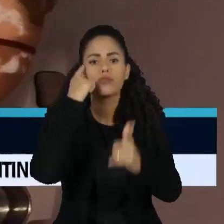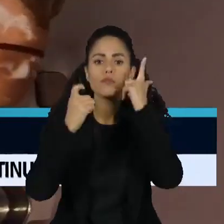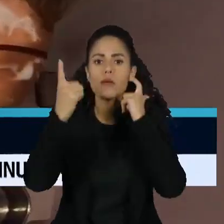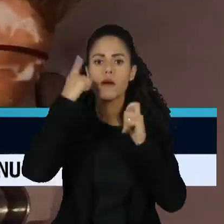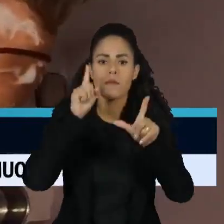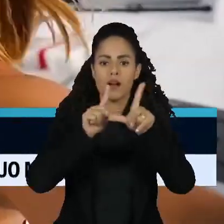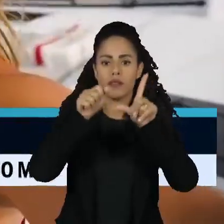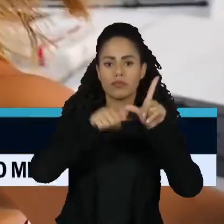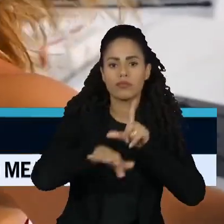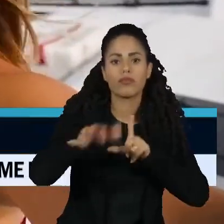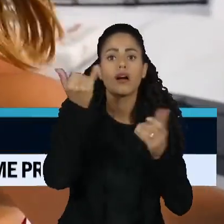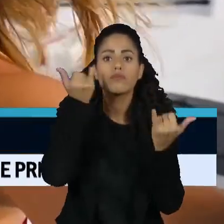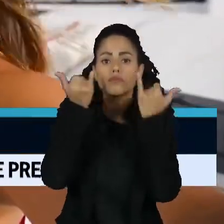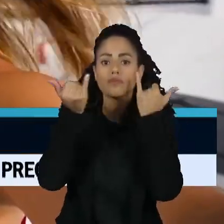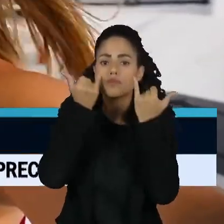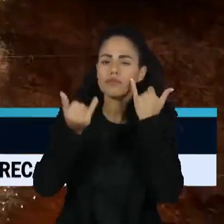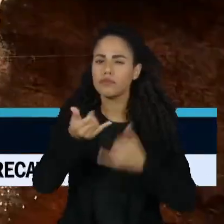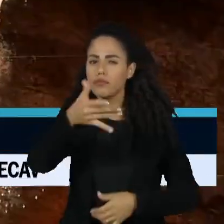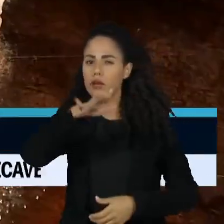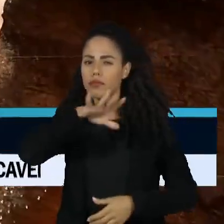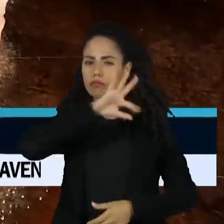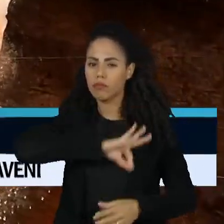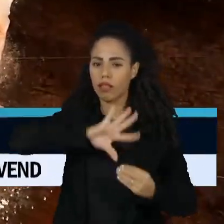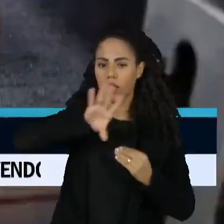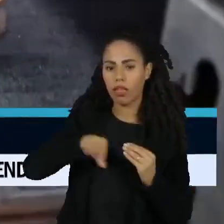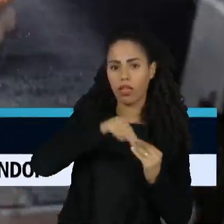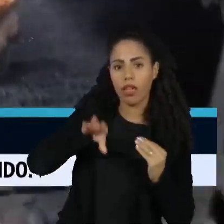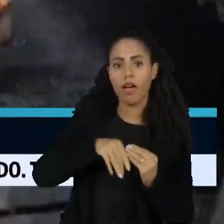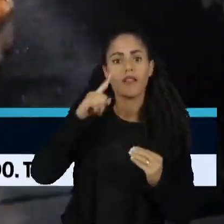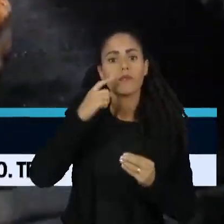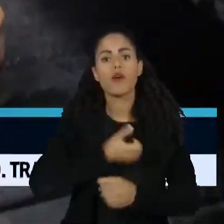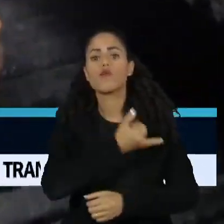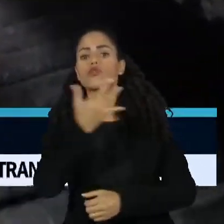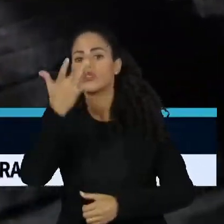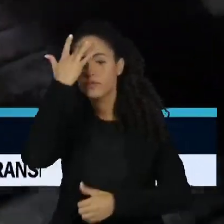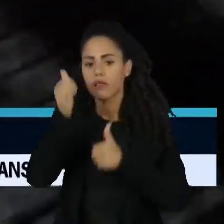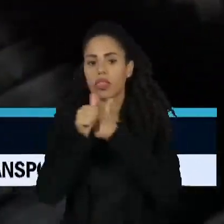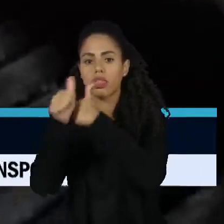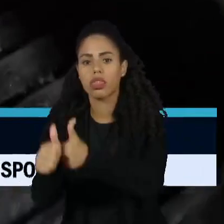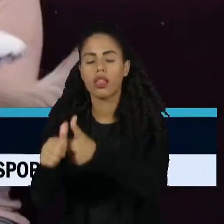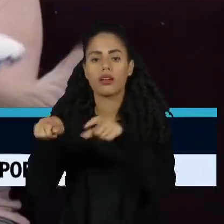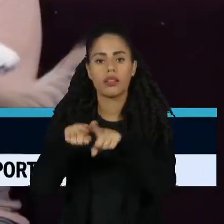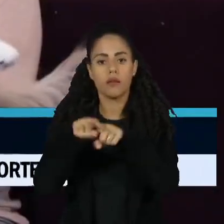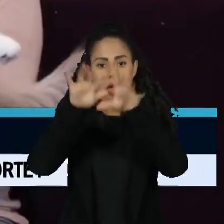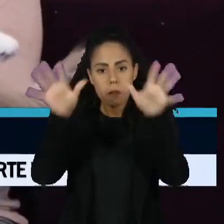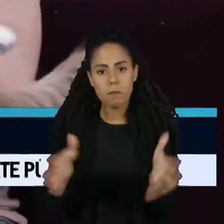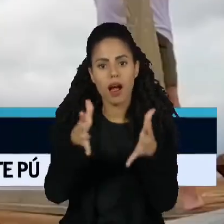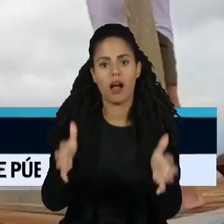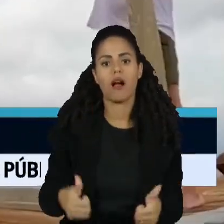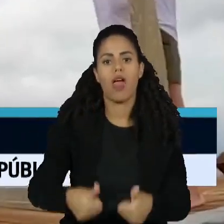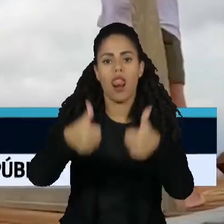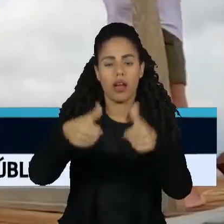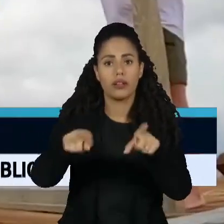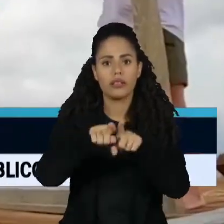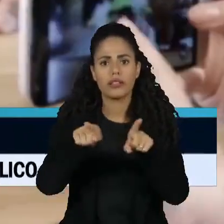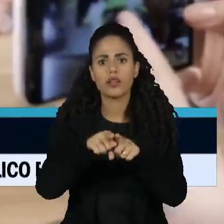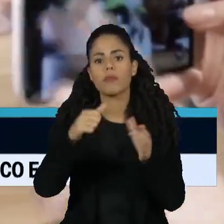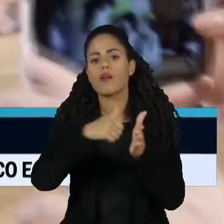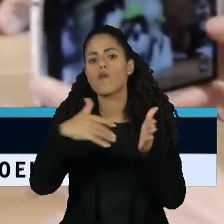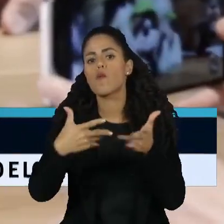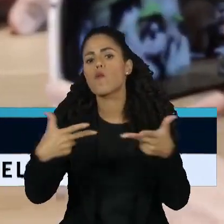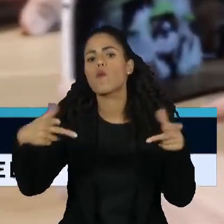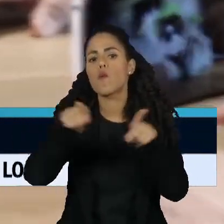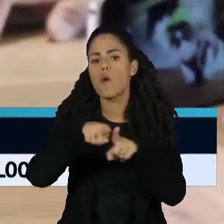analisou dados sobre ganhos estimados, contagem de seguidores, taxas de engajamento e atividades empreendedoras.